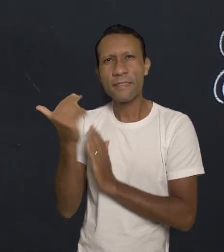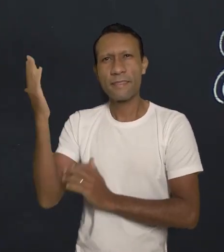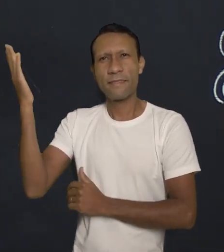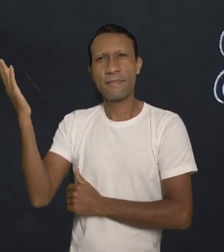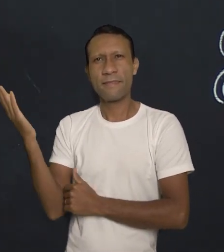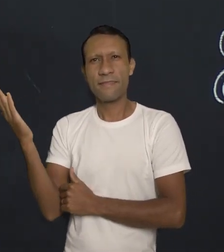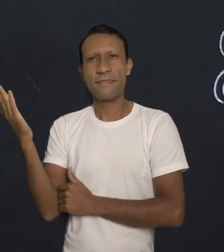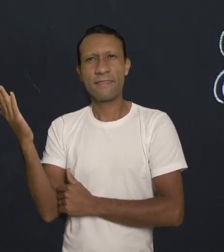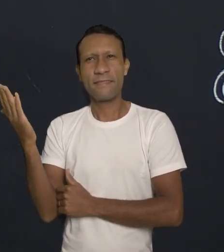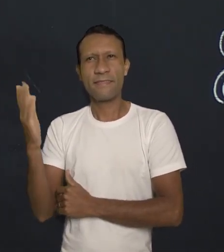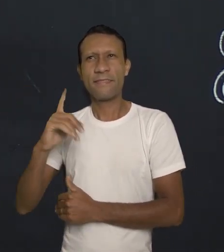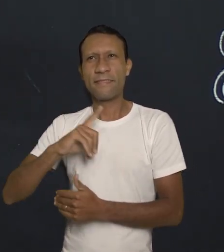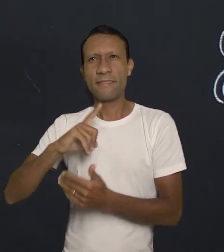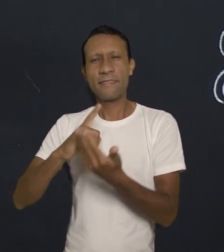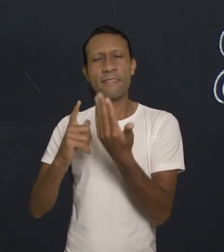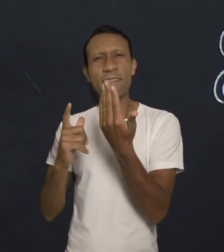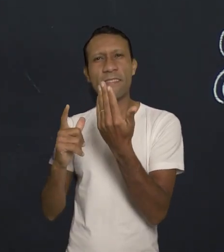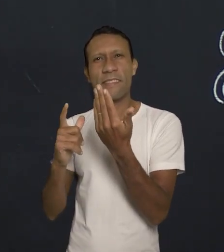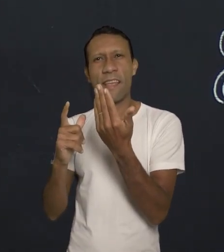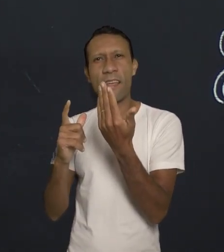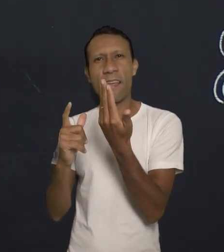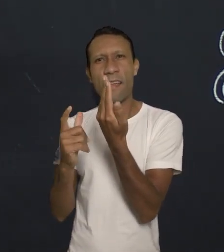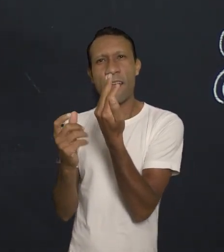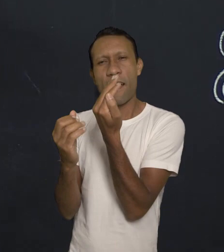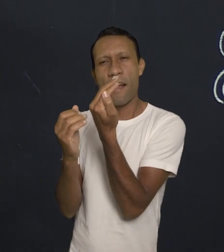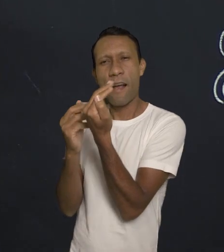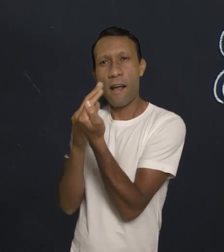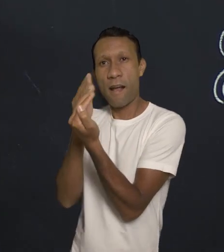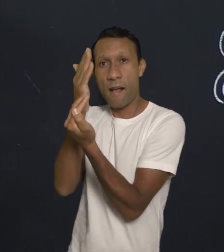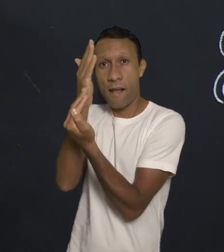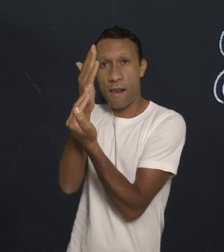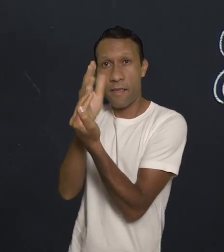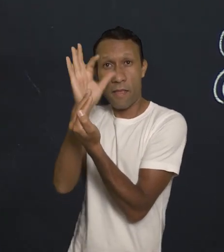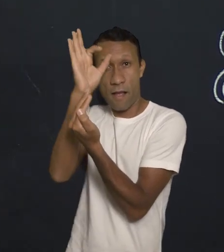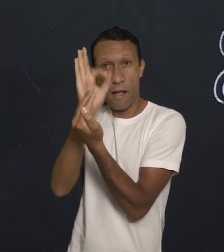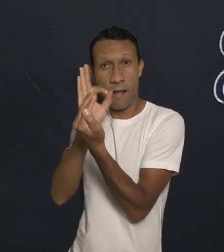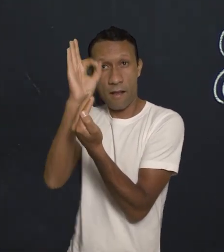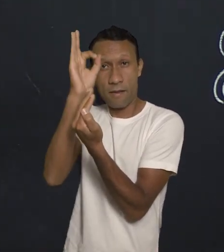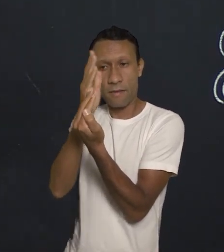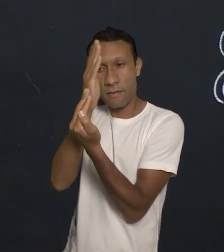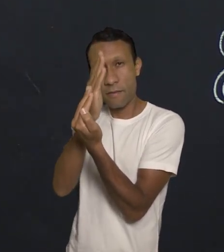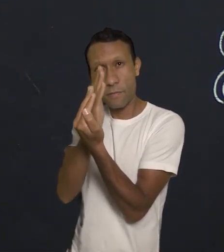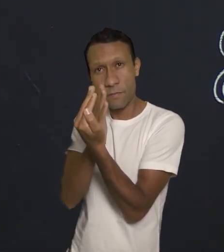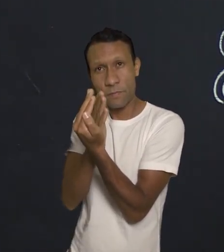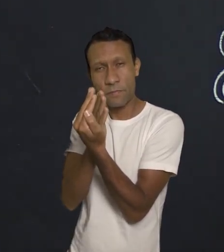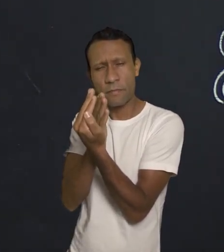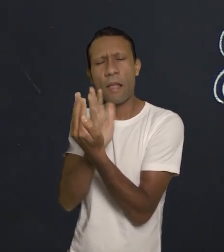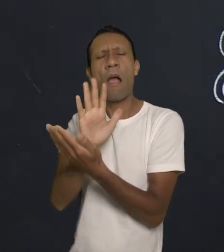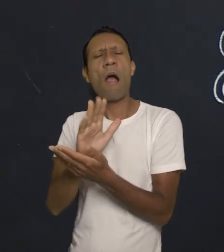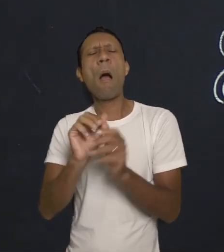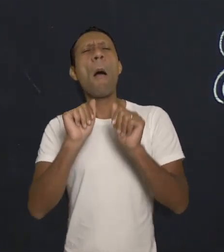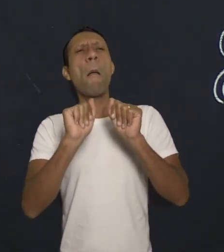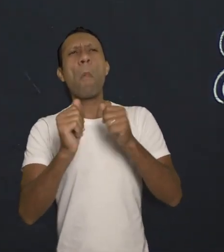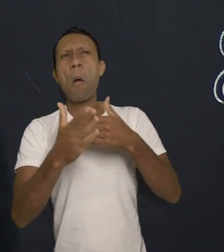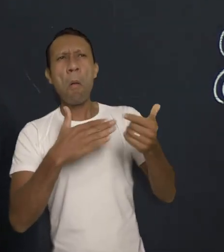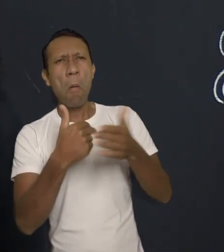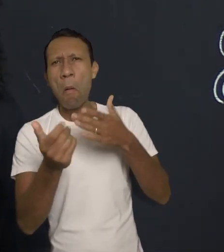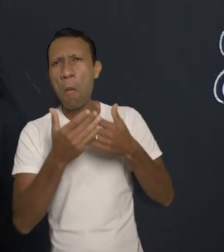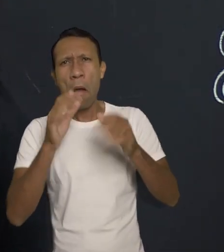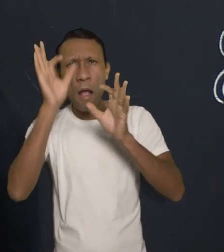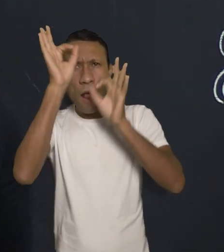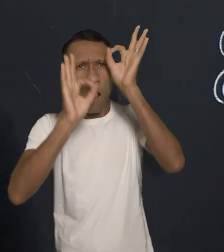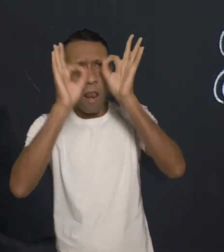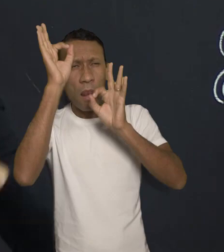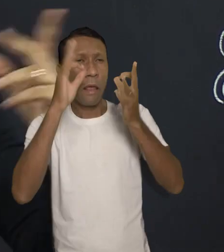leve reentrança. Assim a gente fala que ela tem as bordas mais grossas. Ela é mais fina. Ah, eu posso usar qualquer